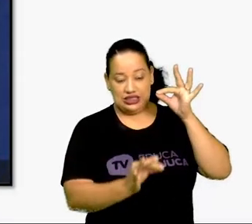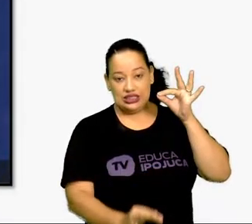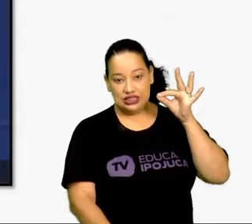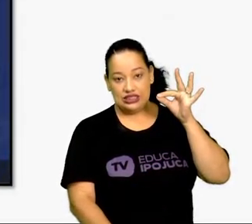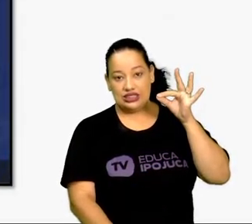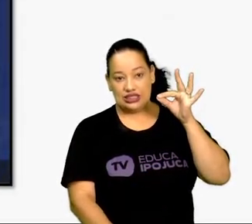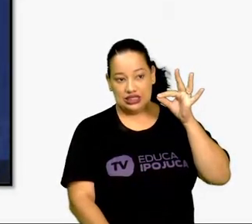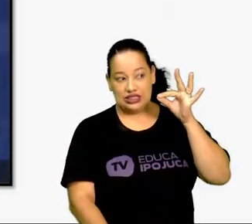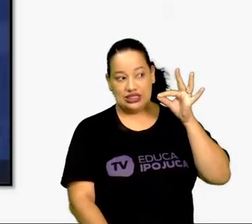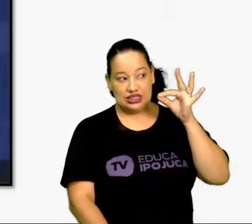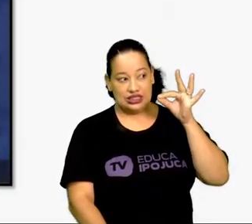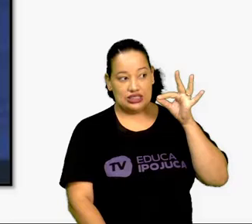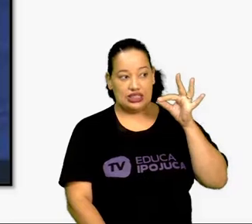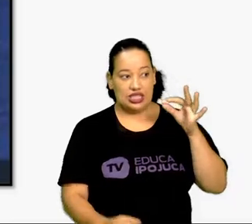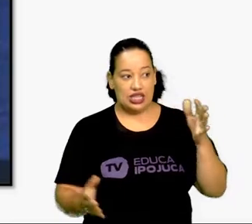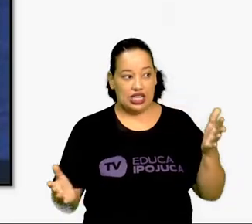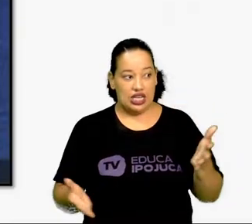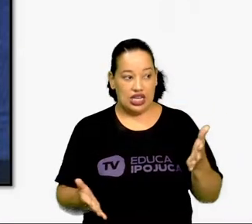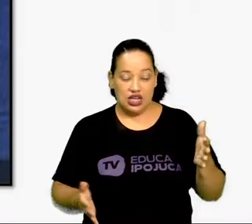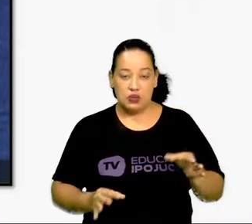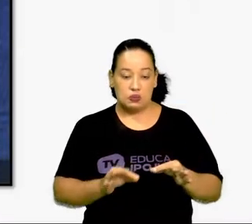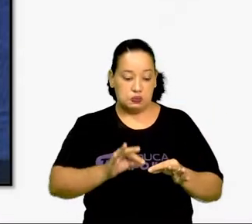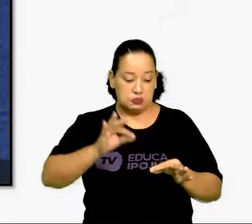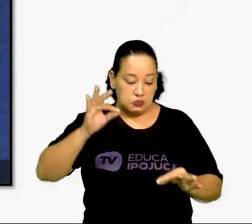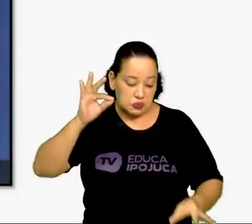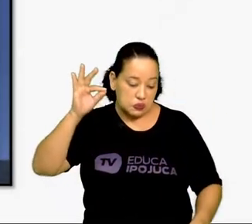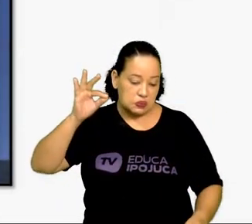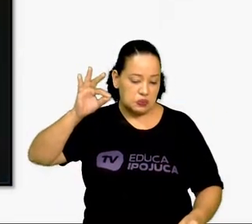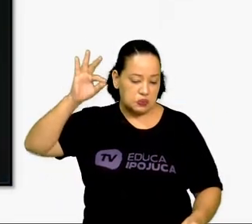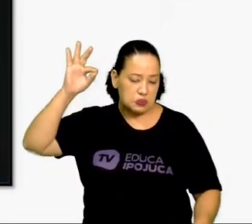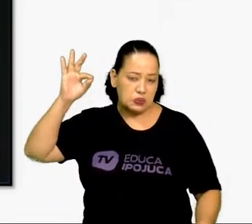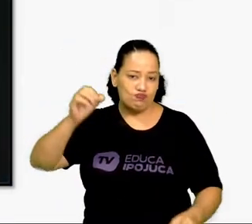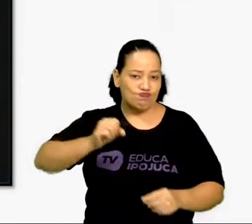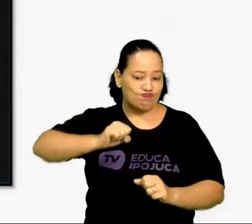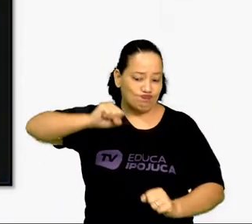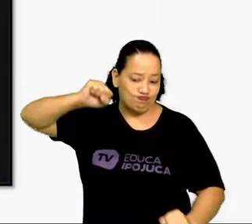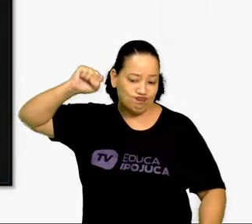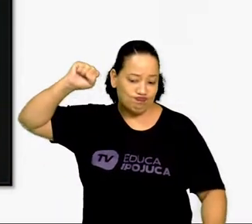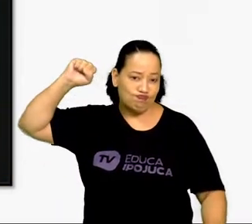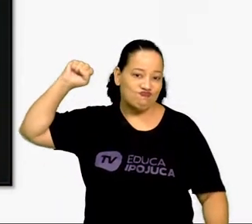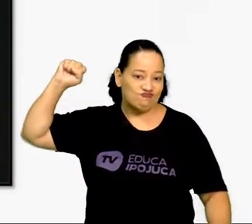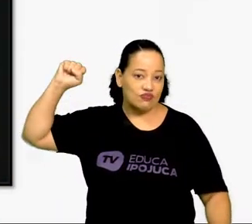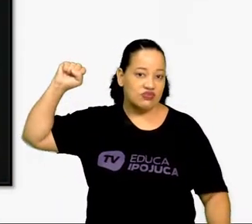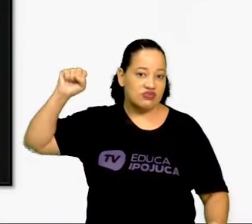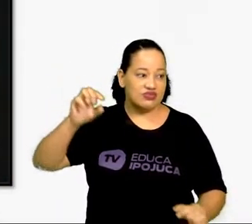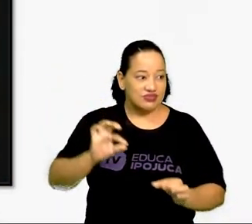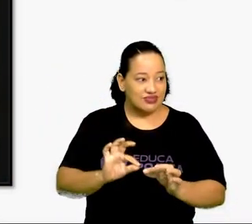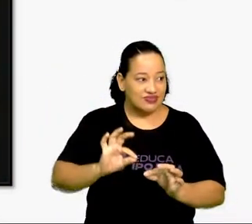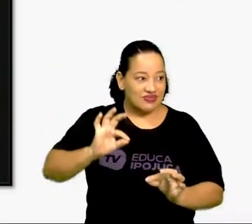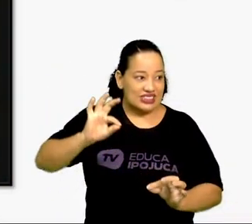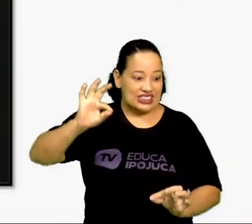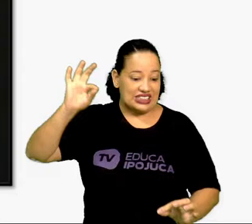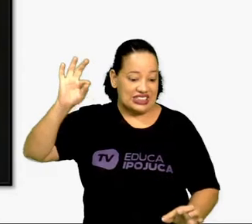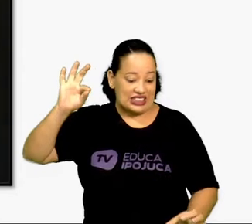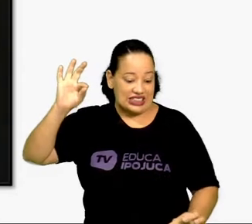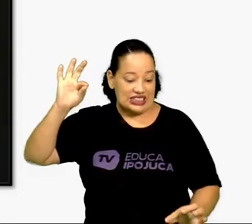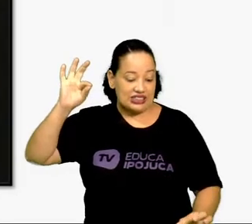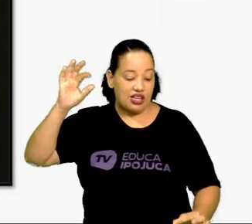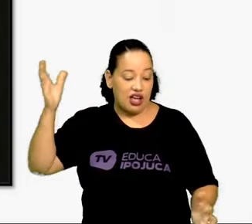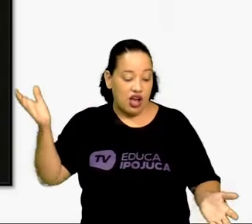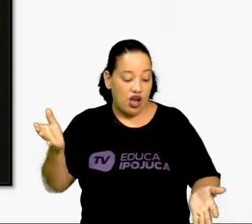Vamos passar agora mais e mais. Olha aí onde está chegando